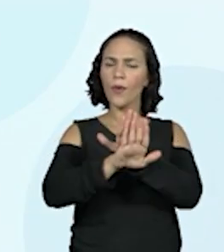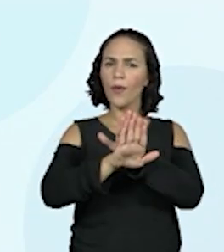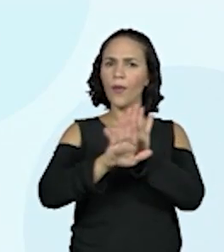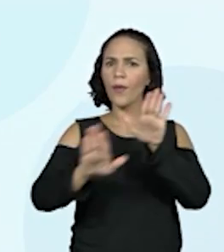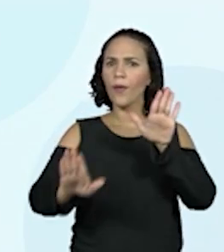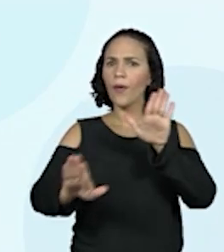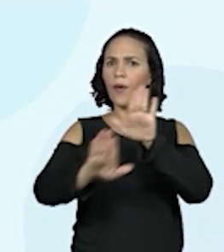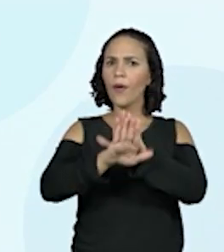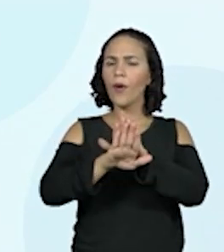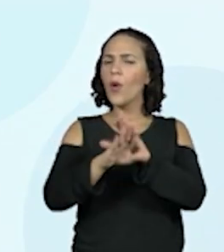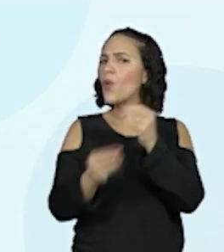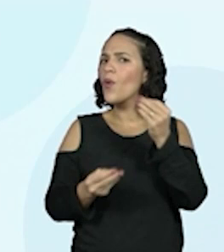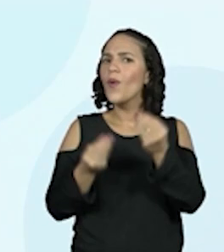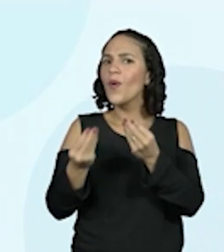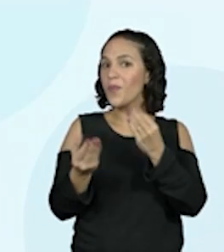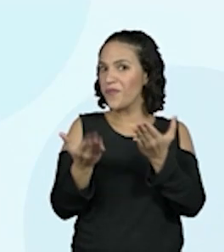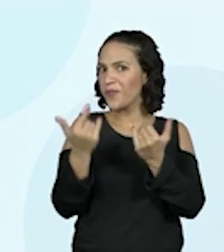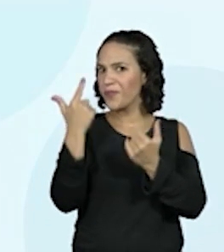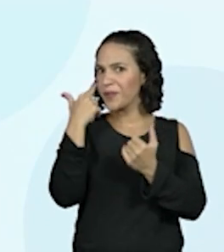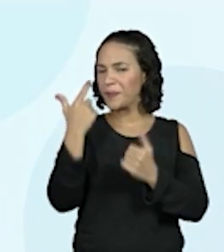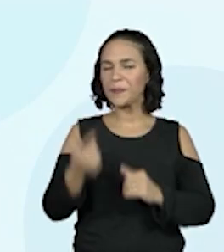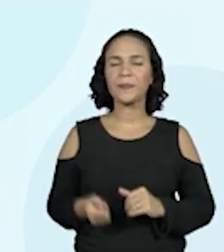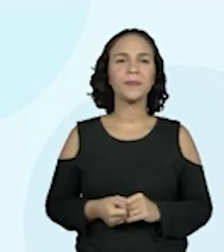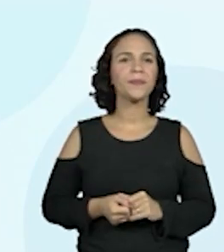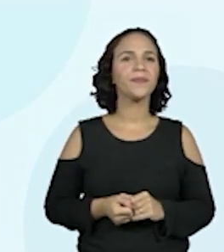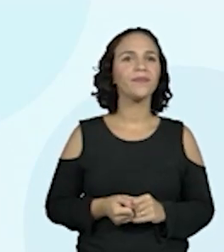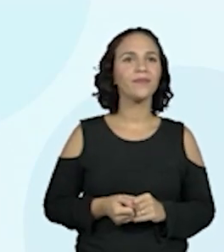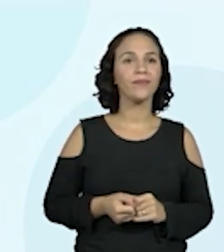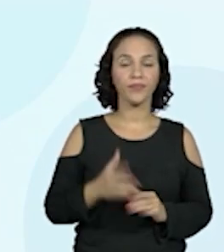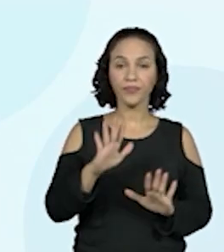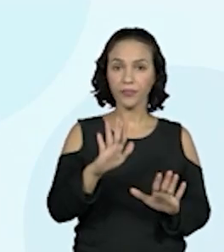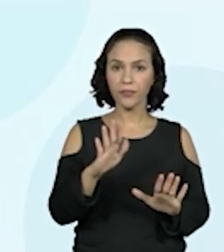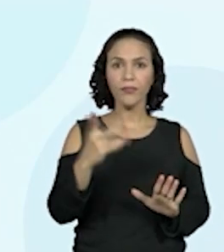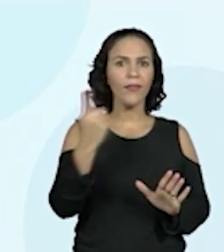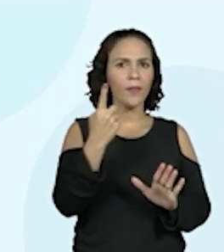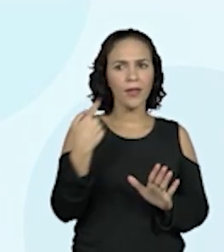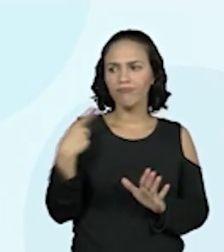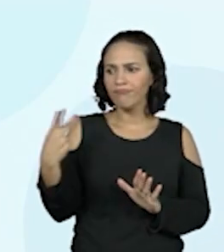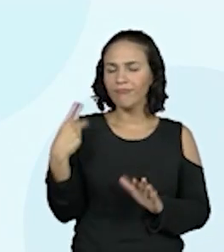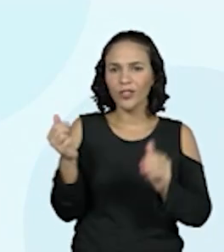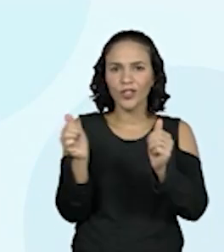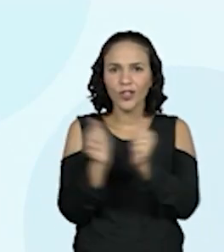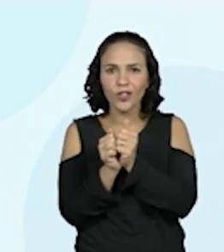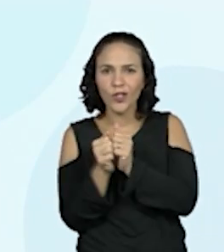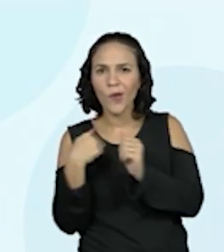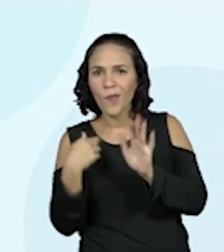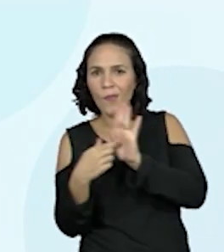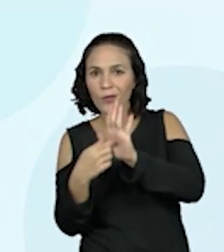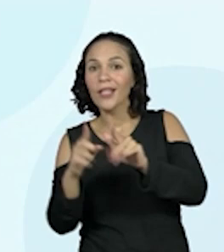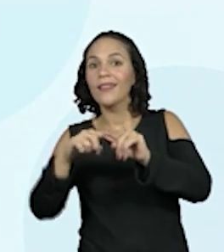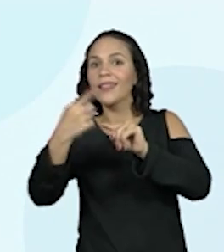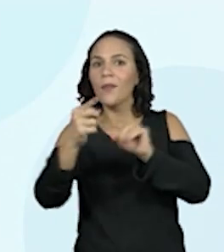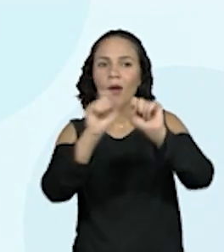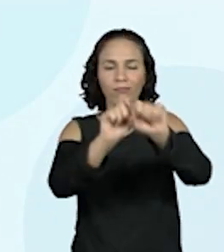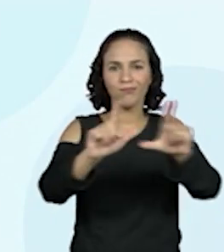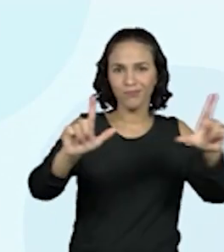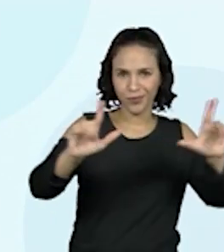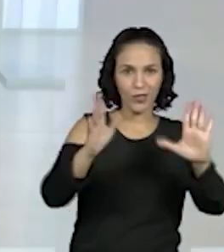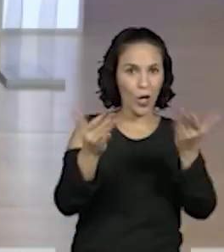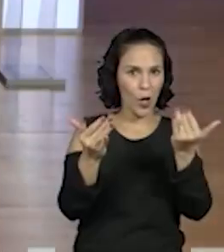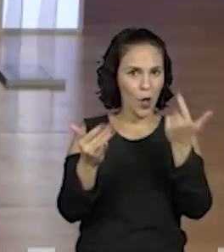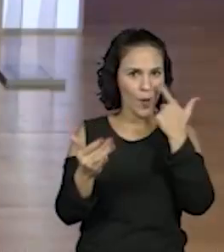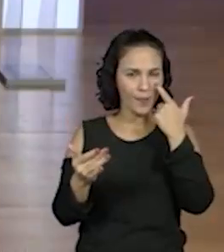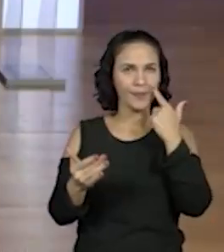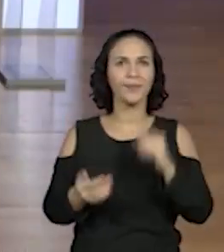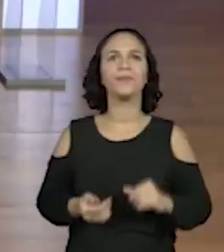As cartelas. As cartelas. Vamos fazer antes do Tiago? O que você acha, Prô? Vamos. Vamos lá